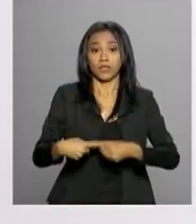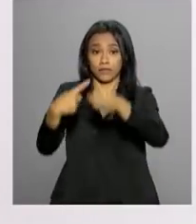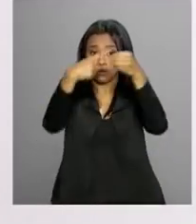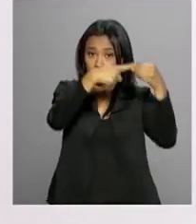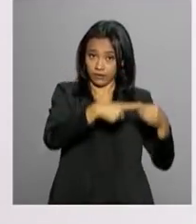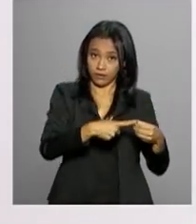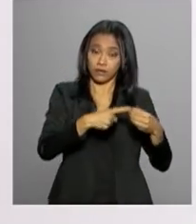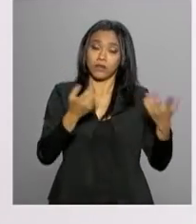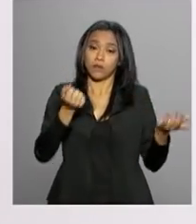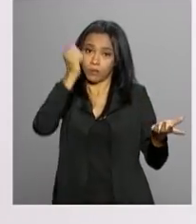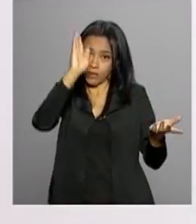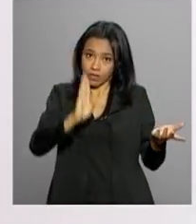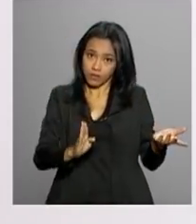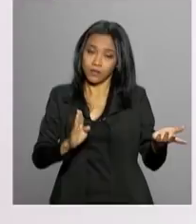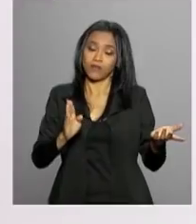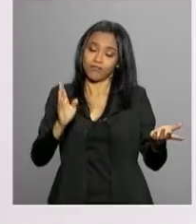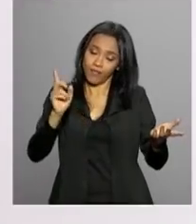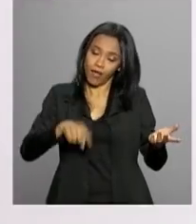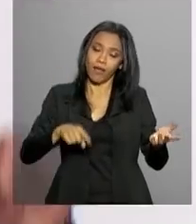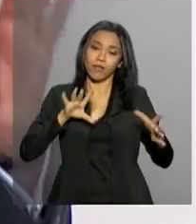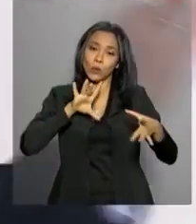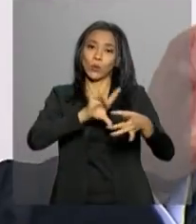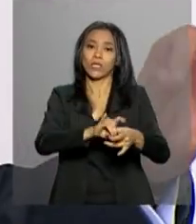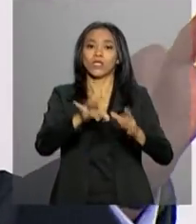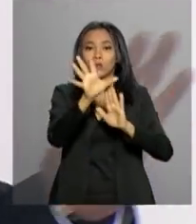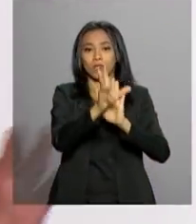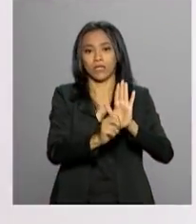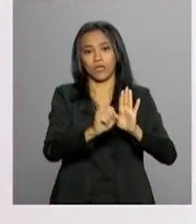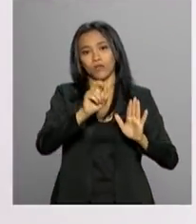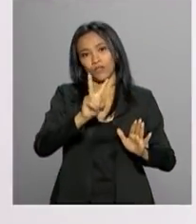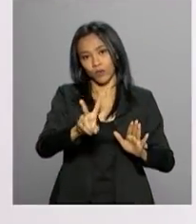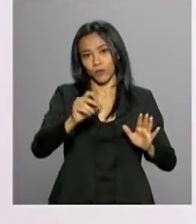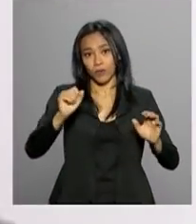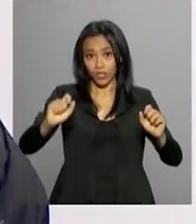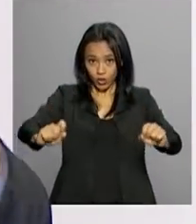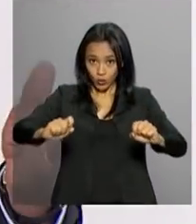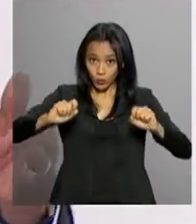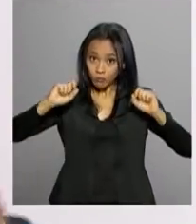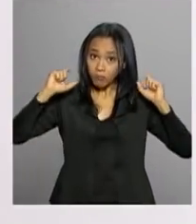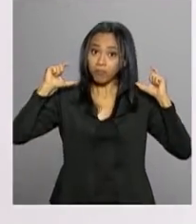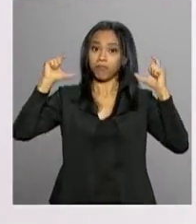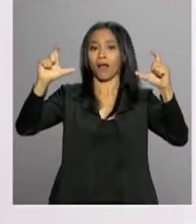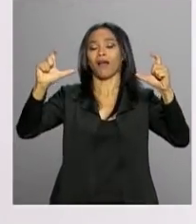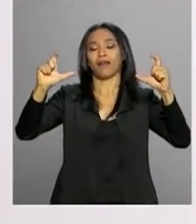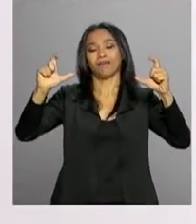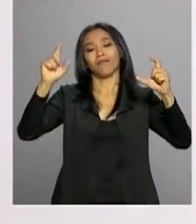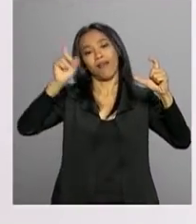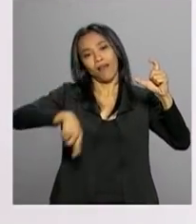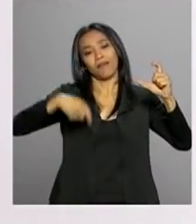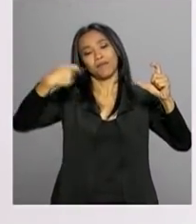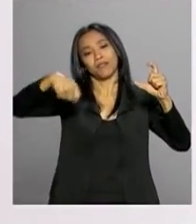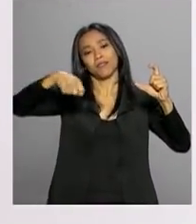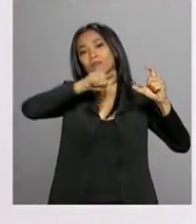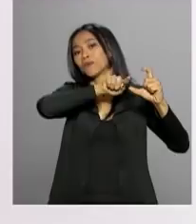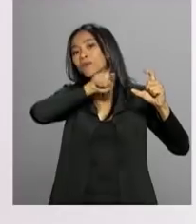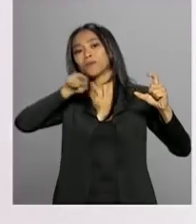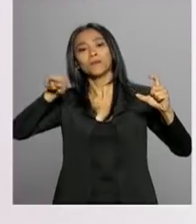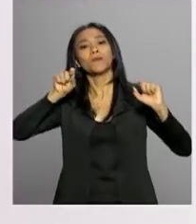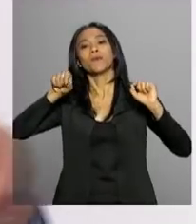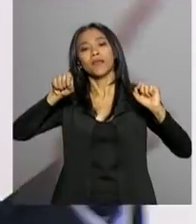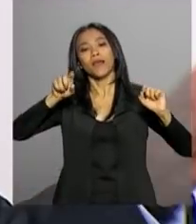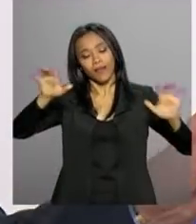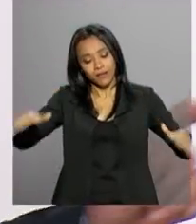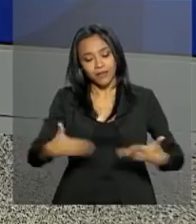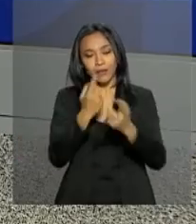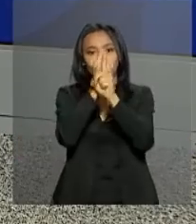realmente está hoje no século XXI e o símbolo desse século XXI, volto a dizer, é precisamente essa